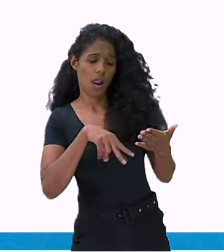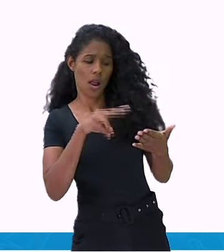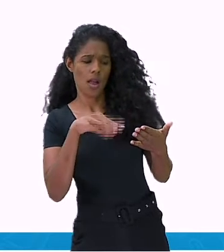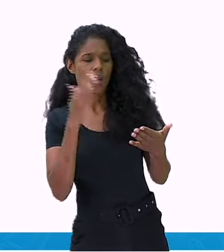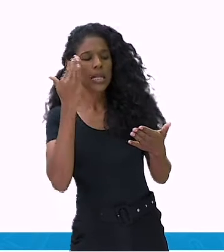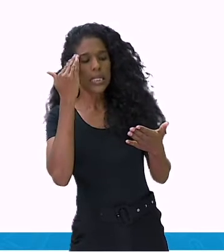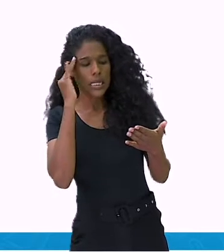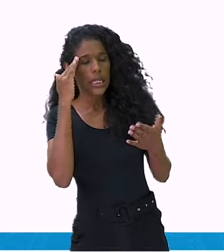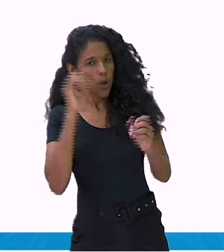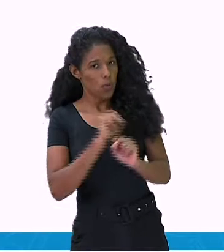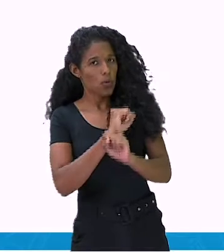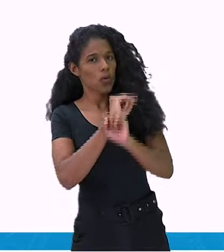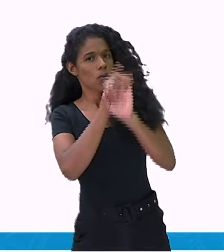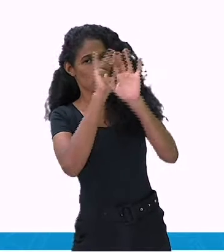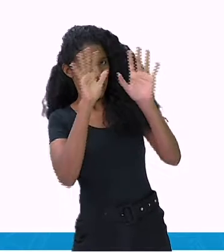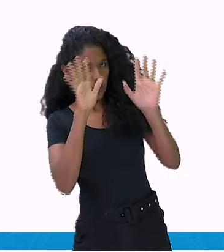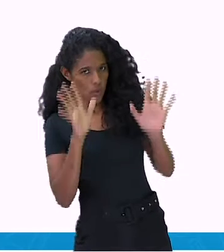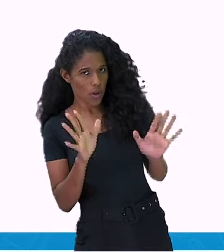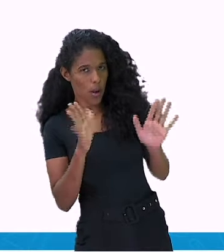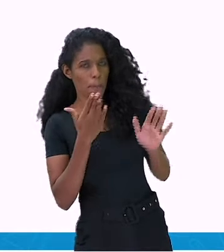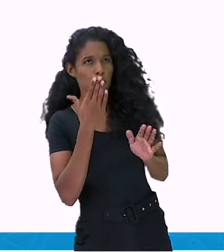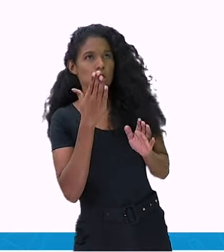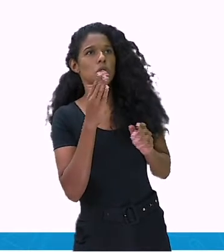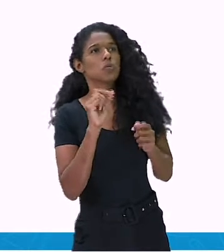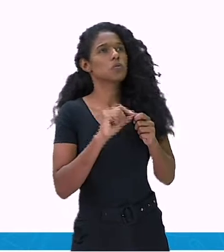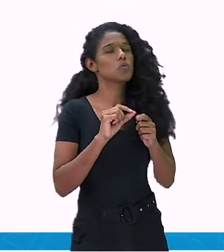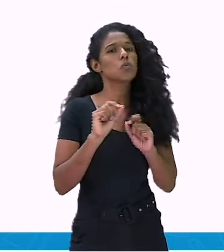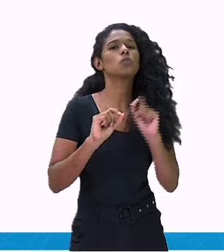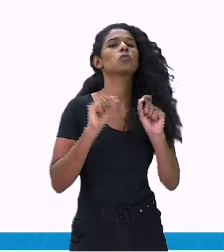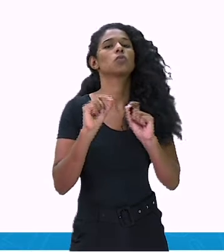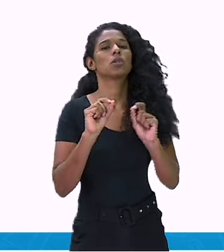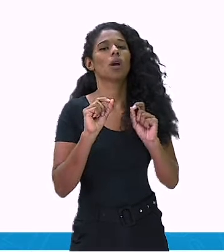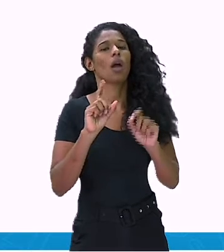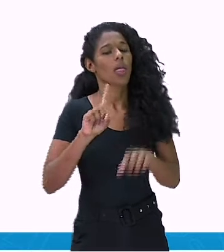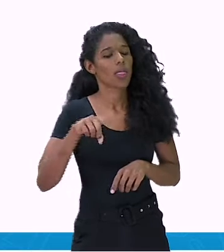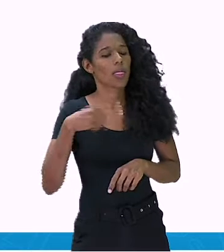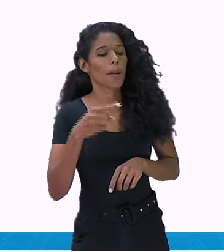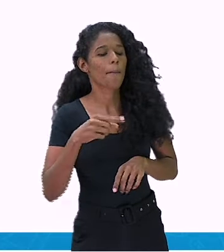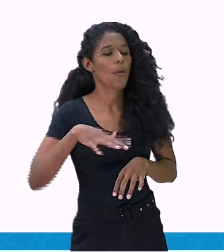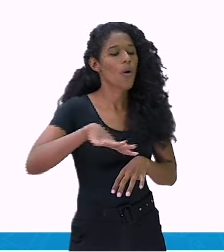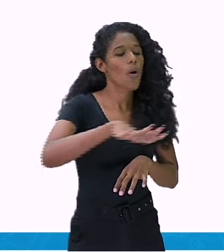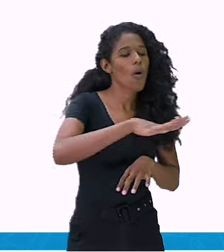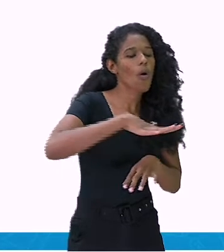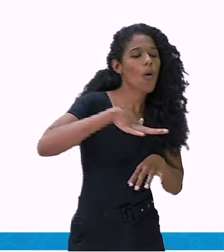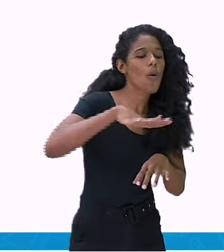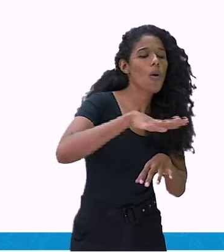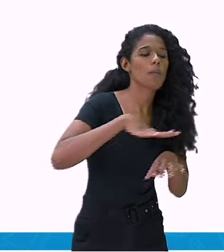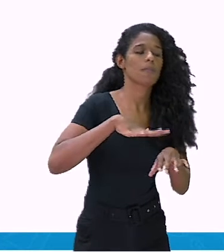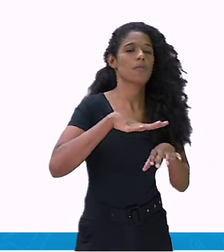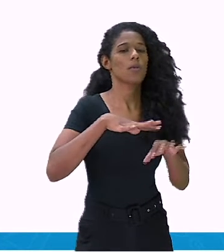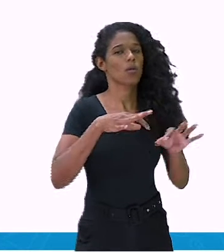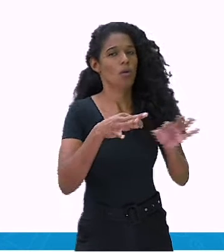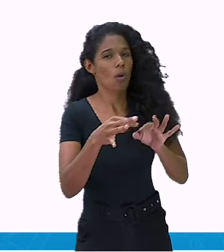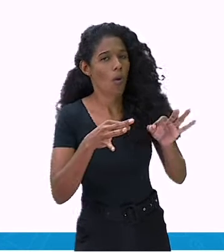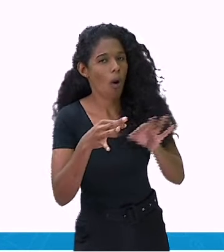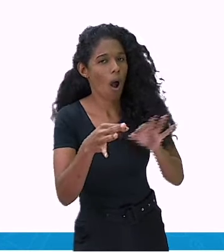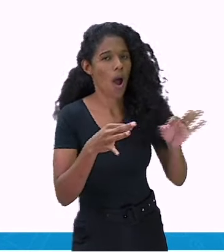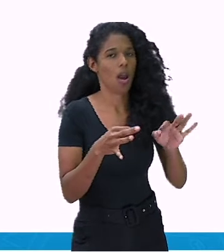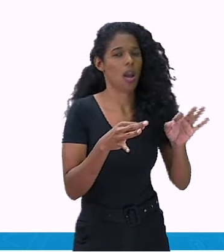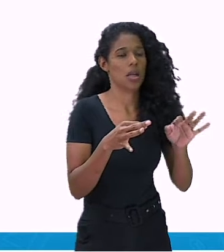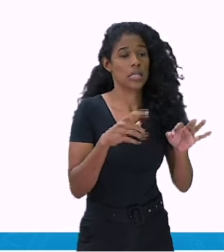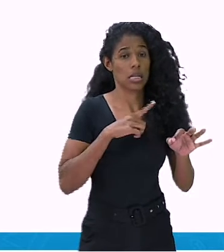solicitado no enunciado. Organize o ambiente, retirando o que pode distrair a atenção do seu filho.